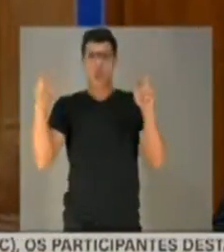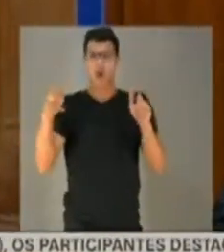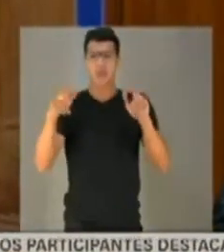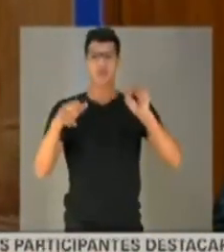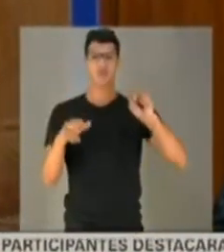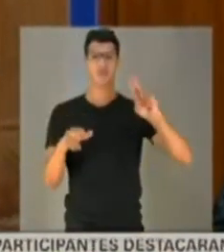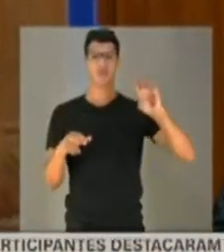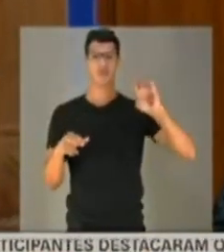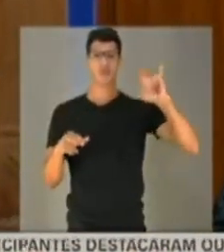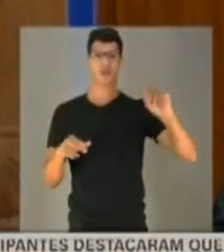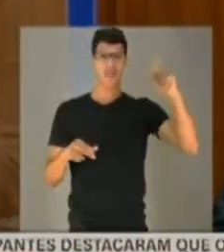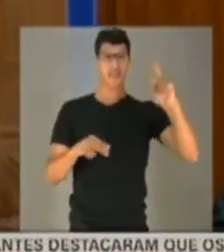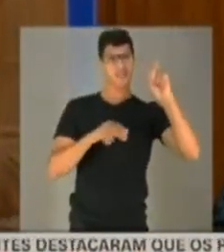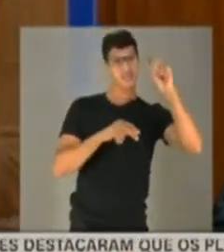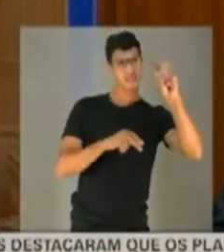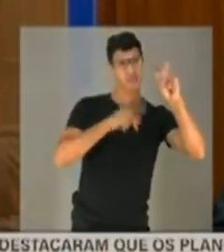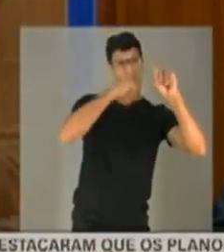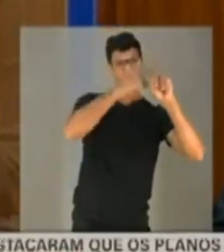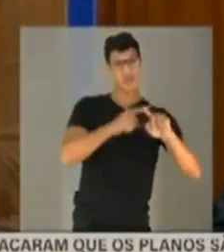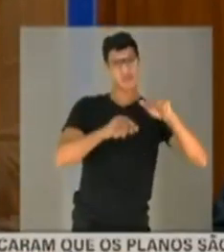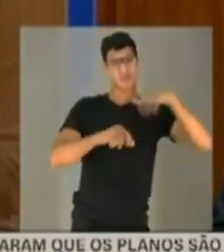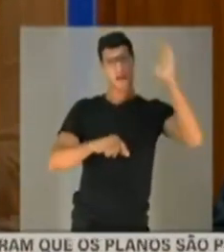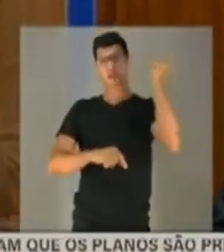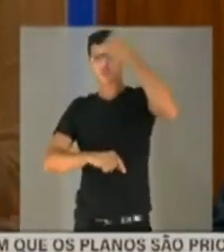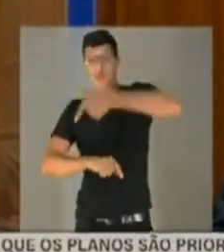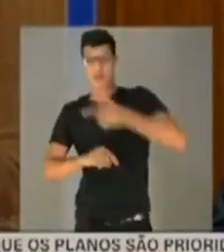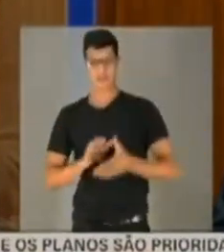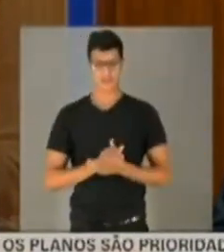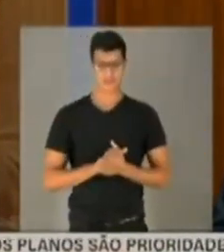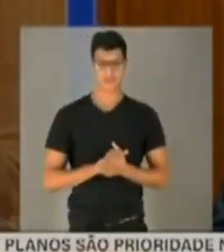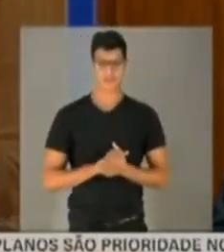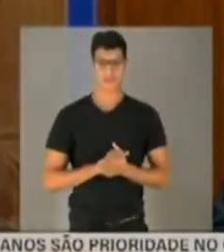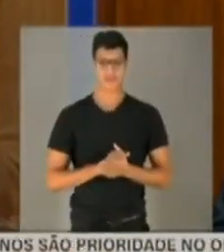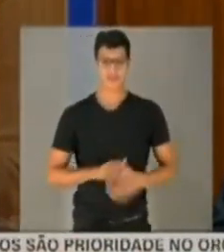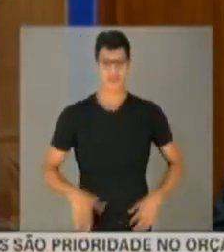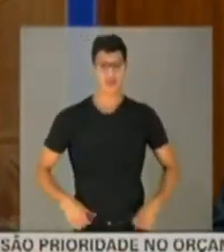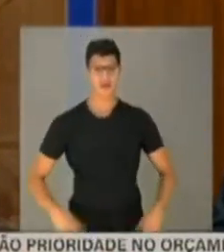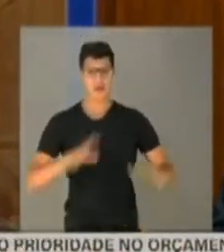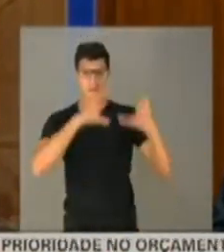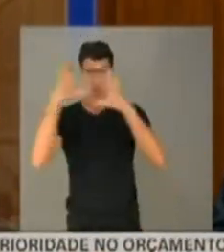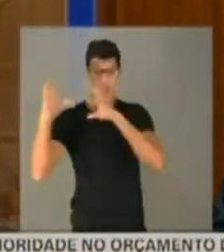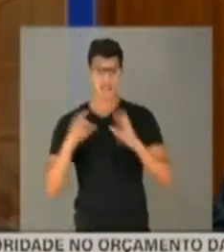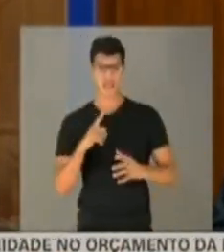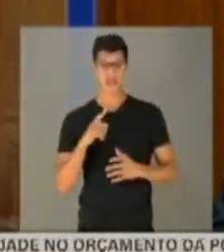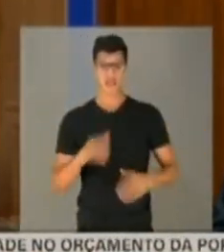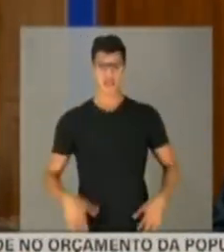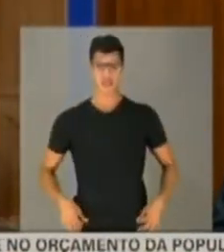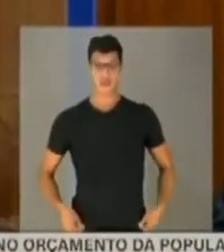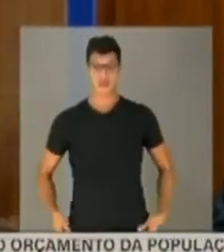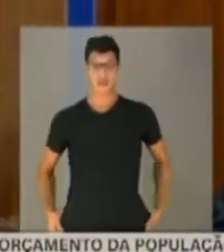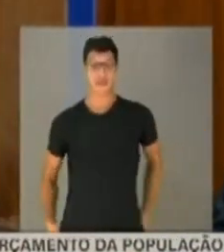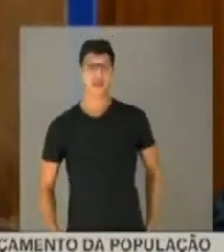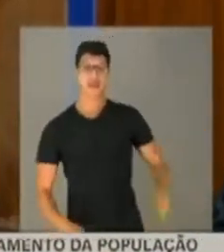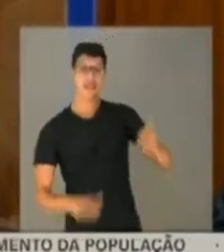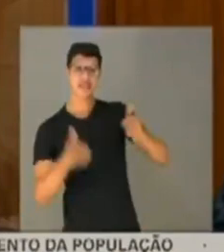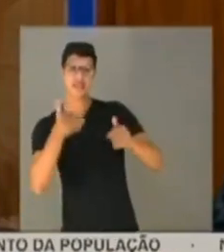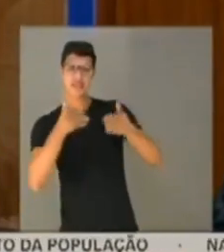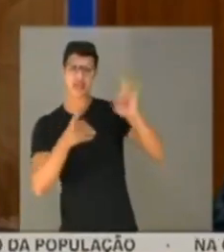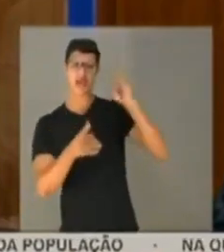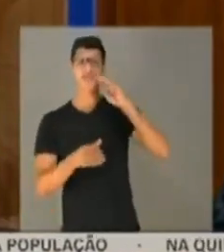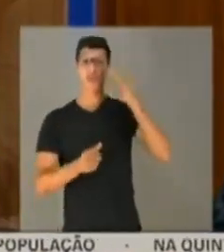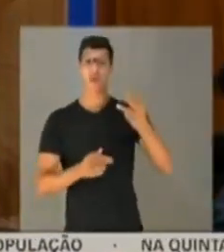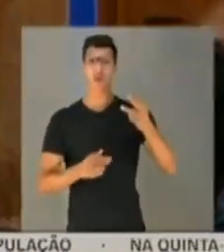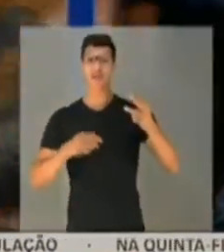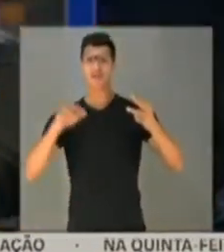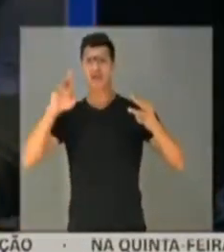cinco vezes mais de população da Suécia. vai permitir isso. milhões de habitantes. Na Suécia tem 10 milhões. Na República